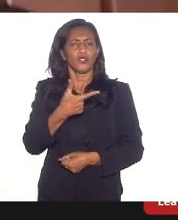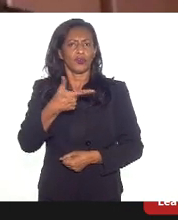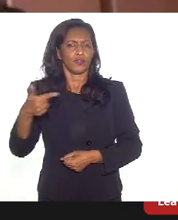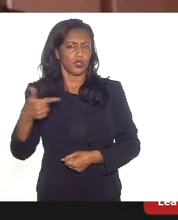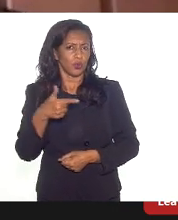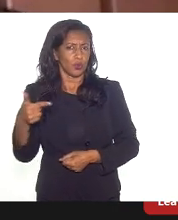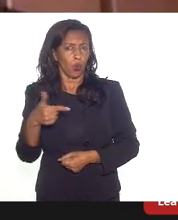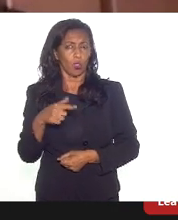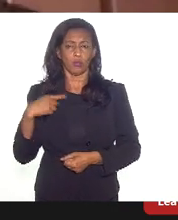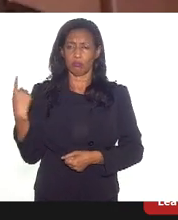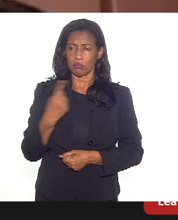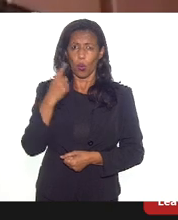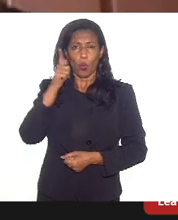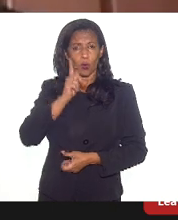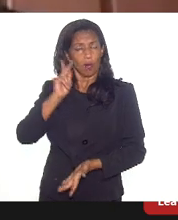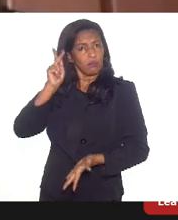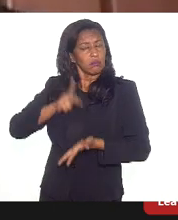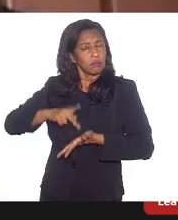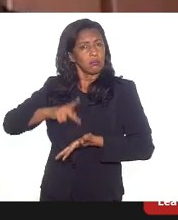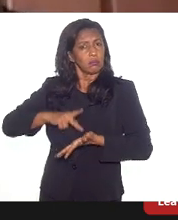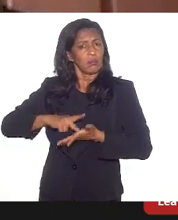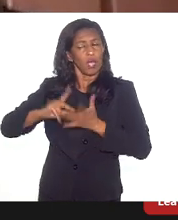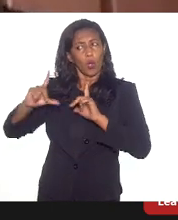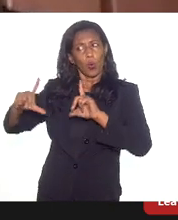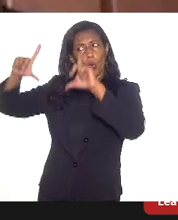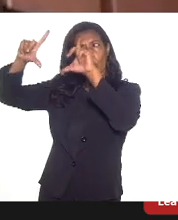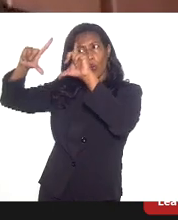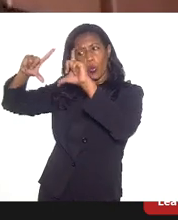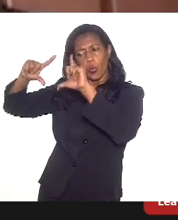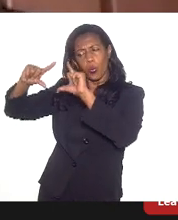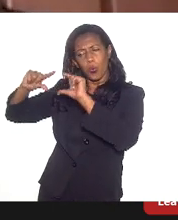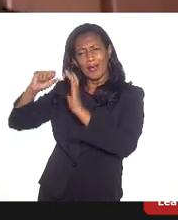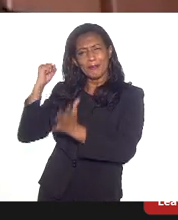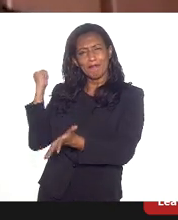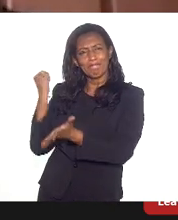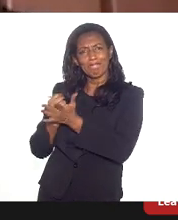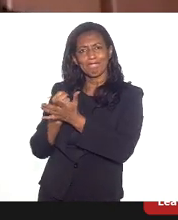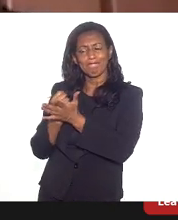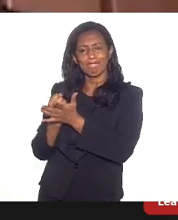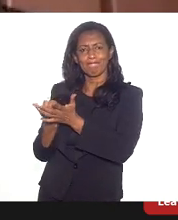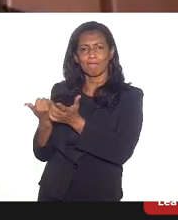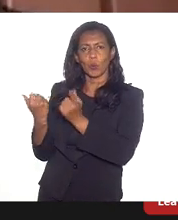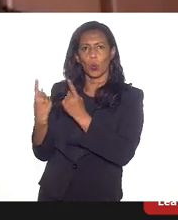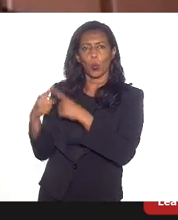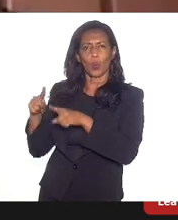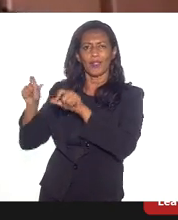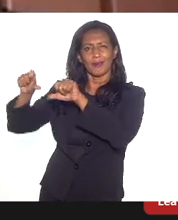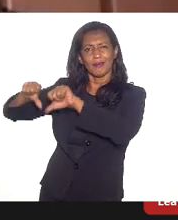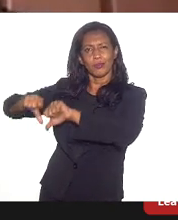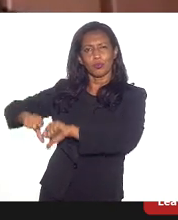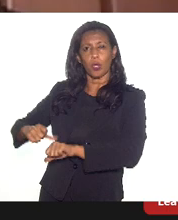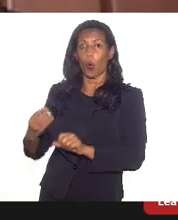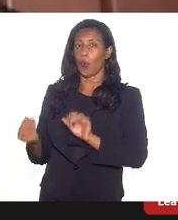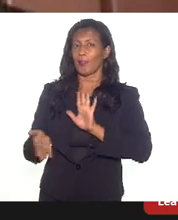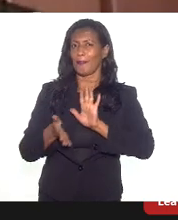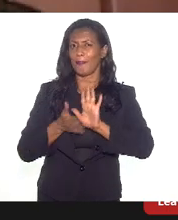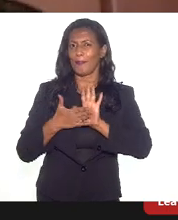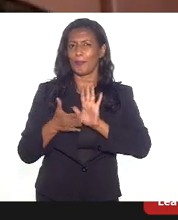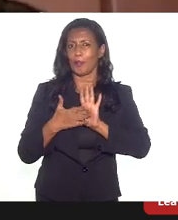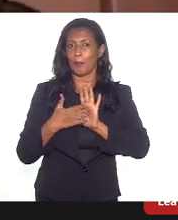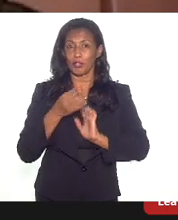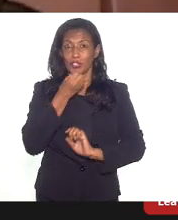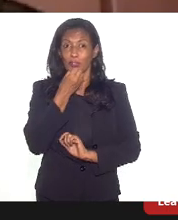que a gente possa, de fato, diminuir esses impactos negativos com muita proposta boa e